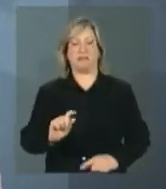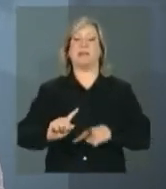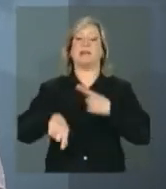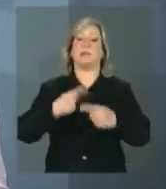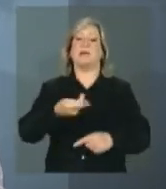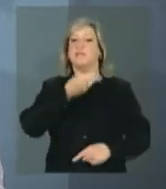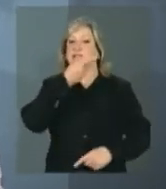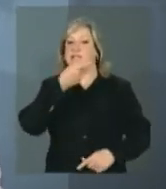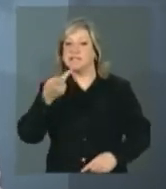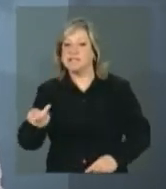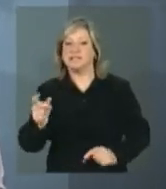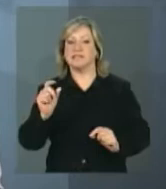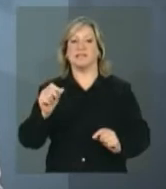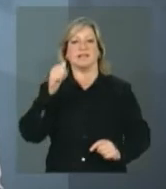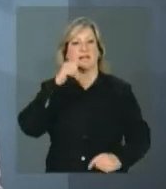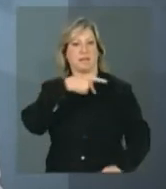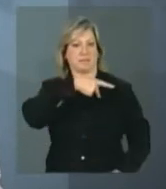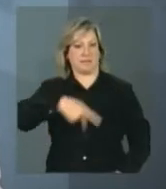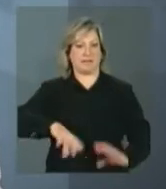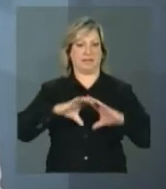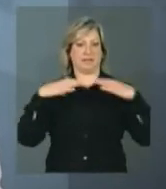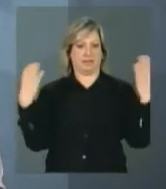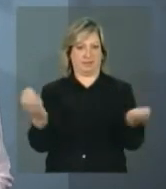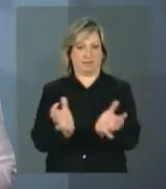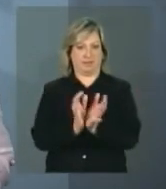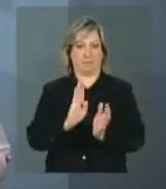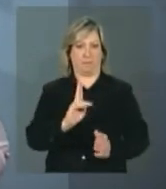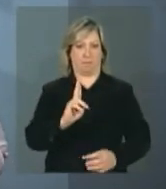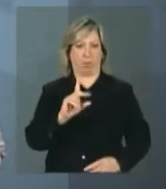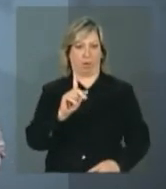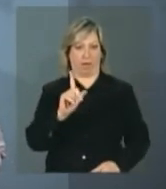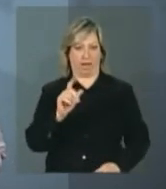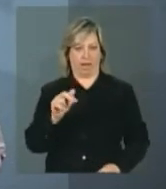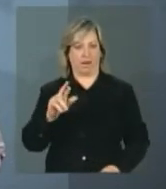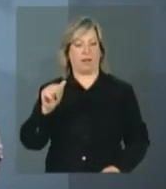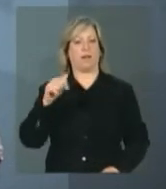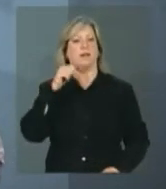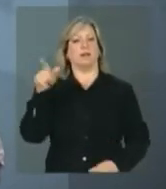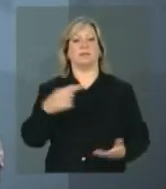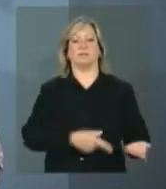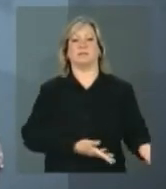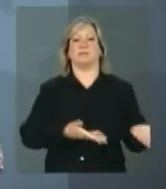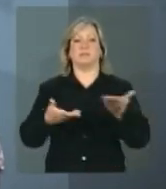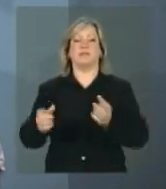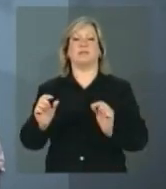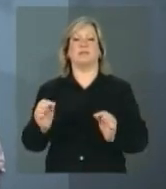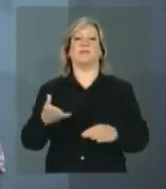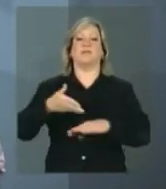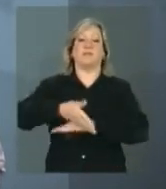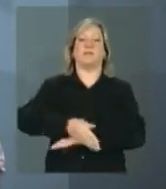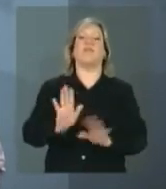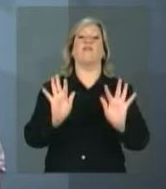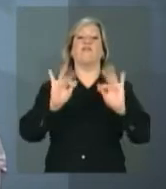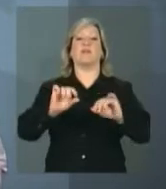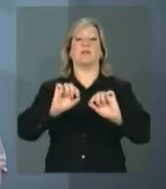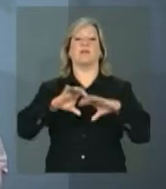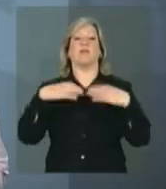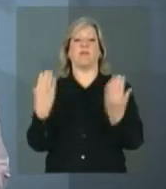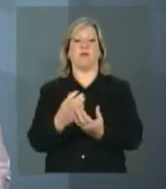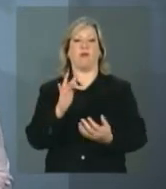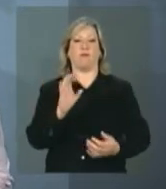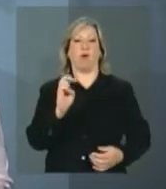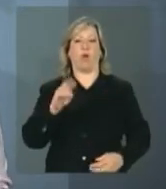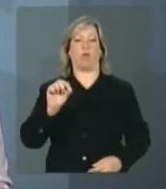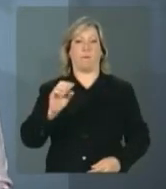cortesia à presidenta da Assembleia Nacional Búlgara, a presidenta Dilma Rousseff participou do encerramento do Fórum Empresarial Brasil